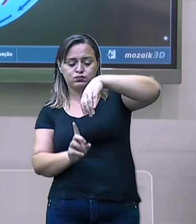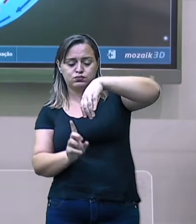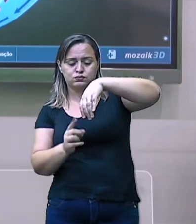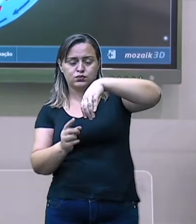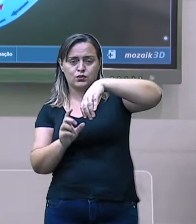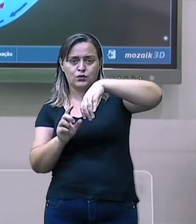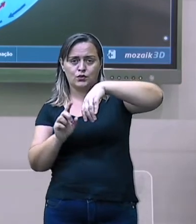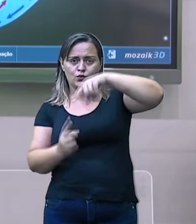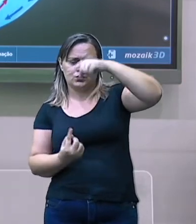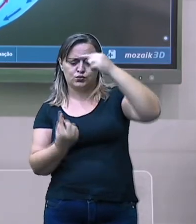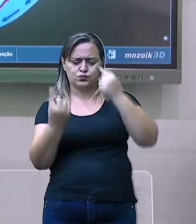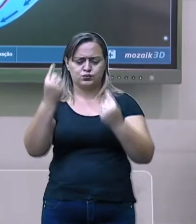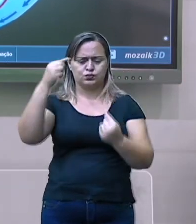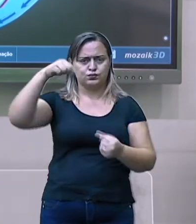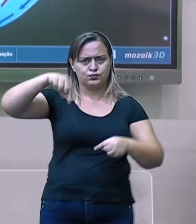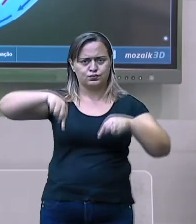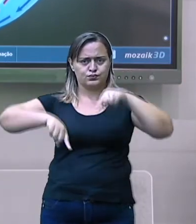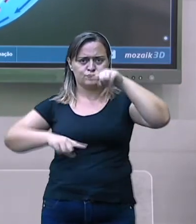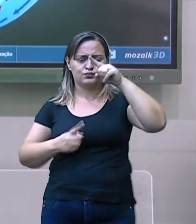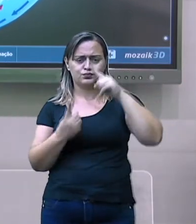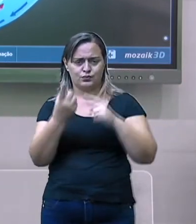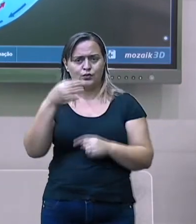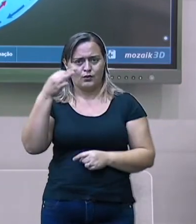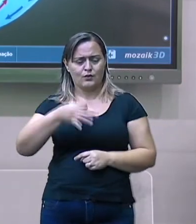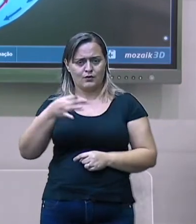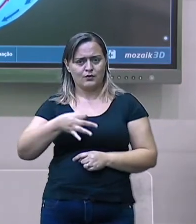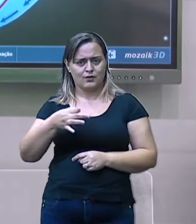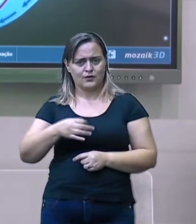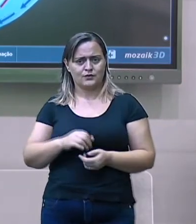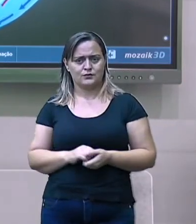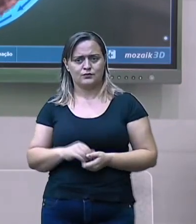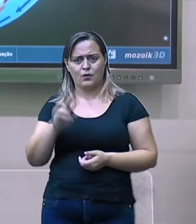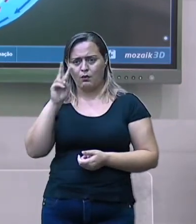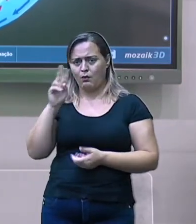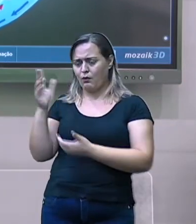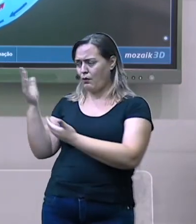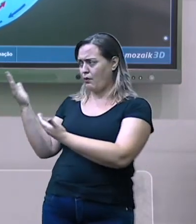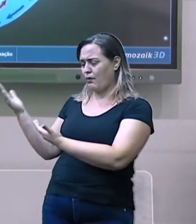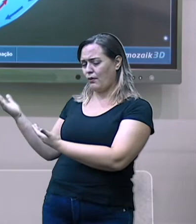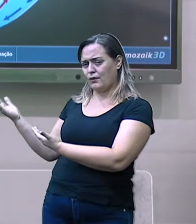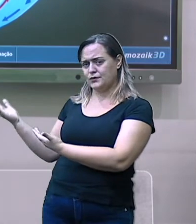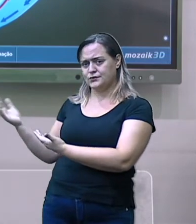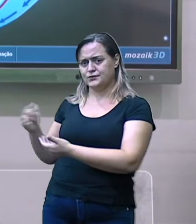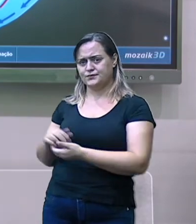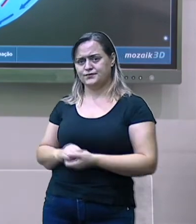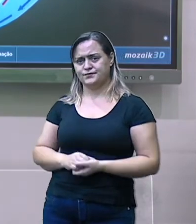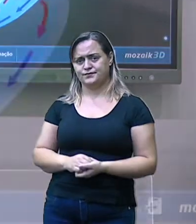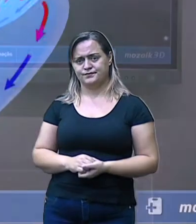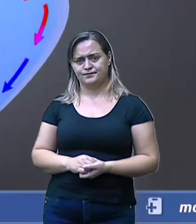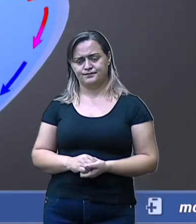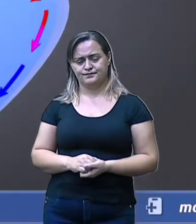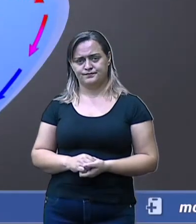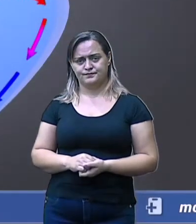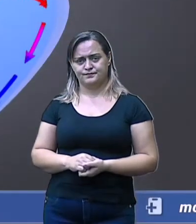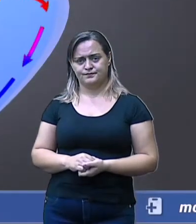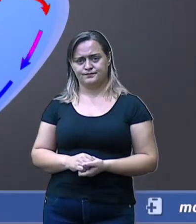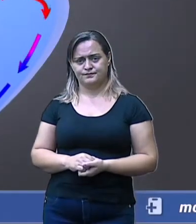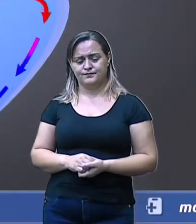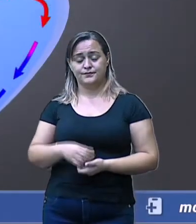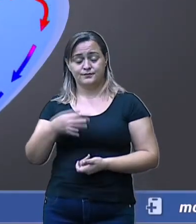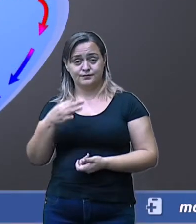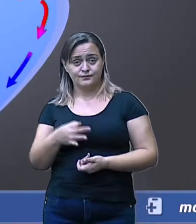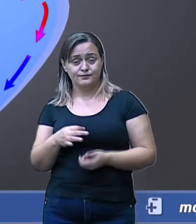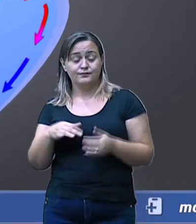circulação, ela acontece, olha, do Polo Norte e aqui o Polo Sul. Aí